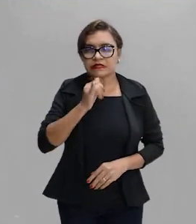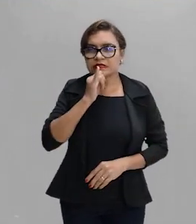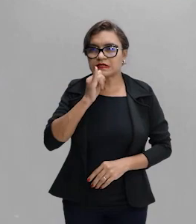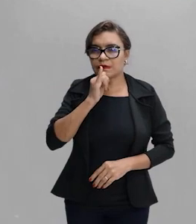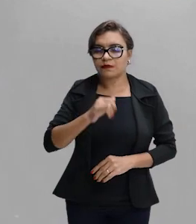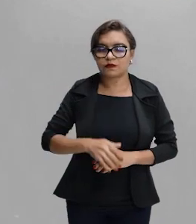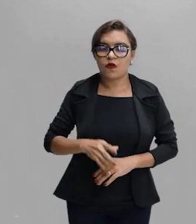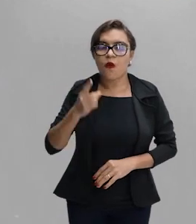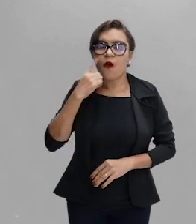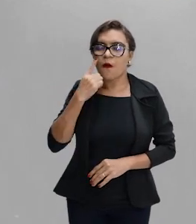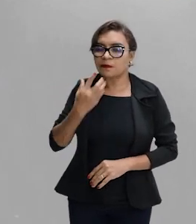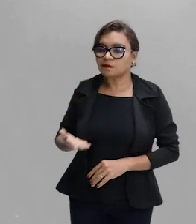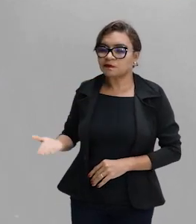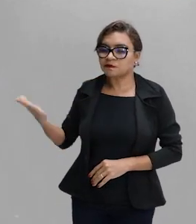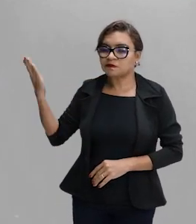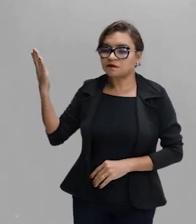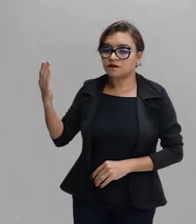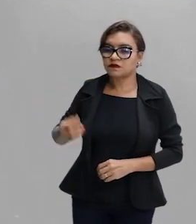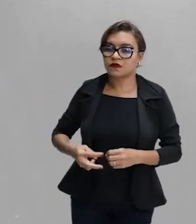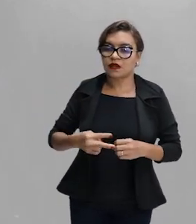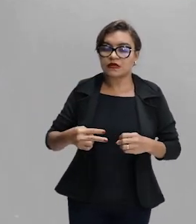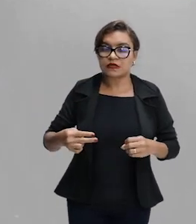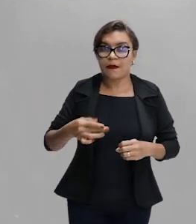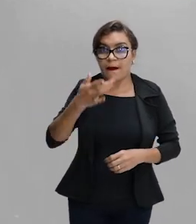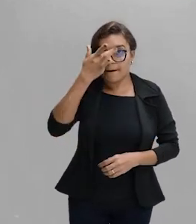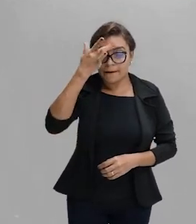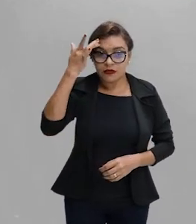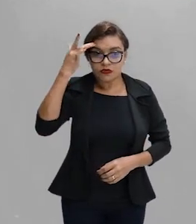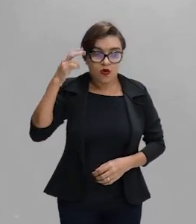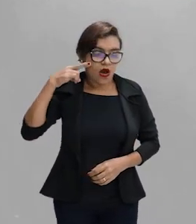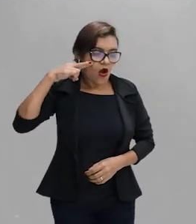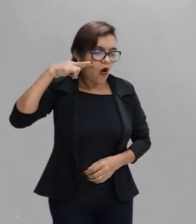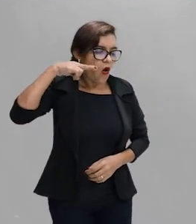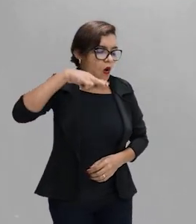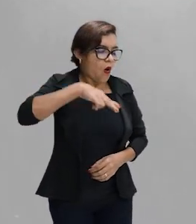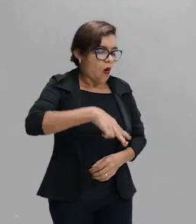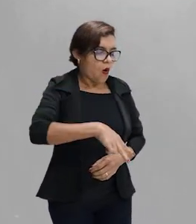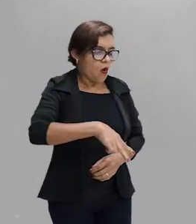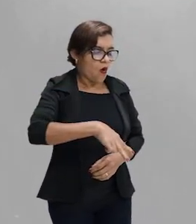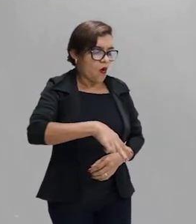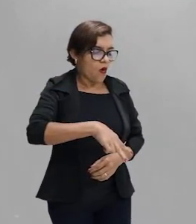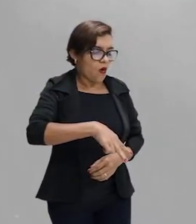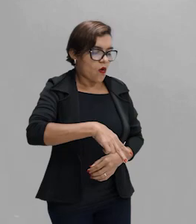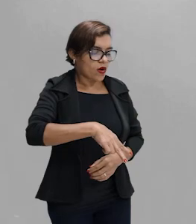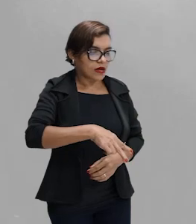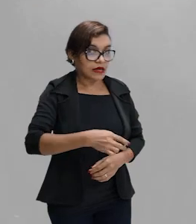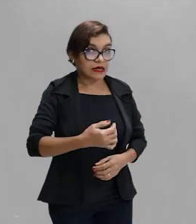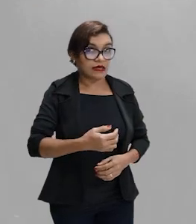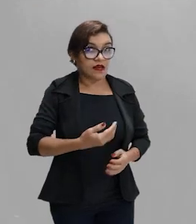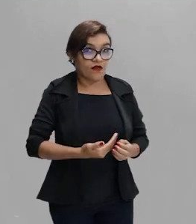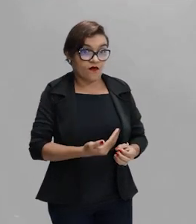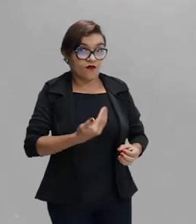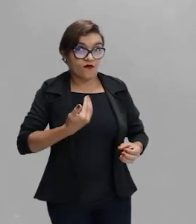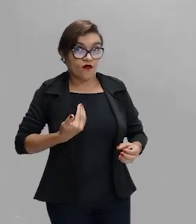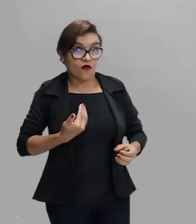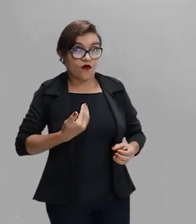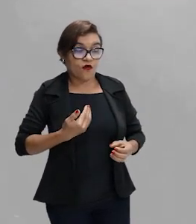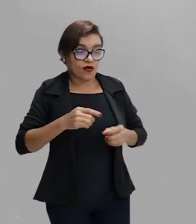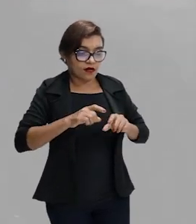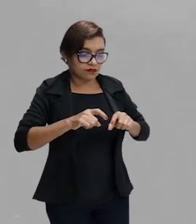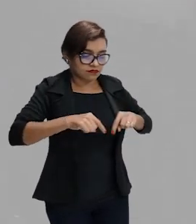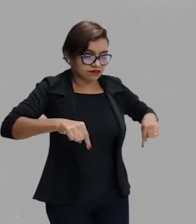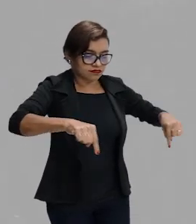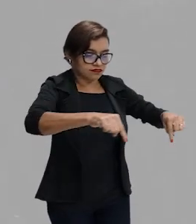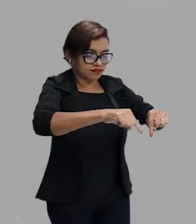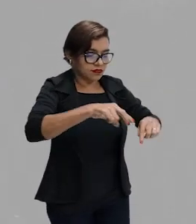disso é um observador olhando para o fundo da piscina. Ele fora da piscina e ele observando